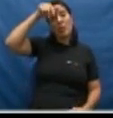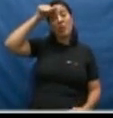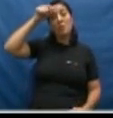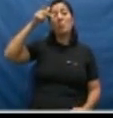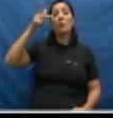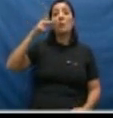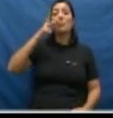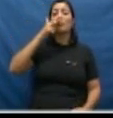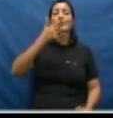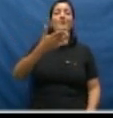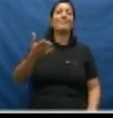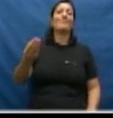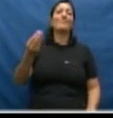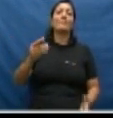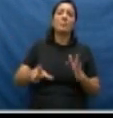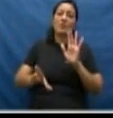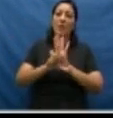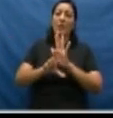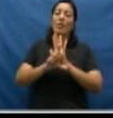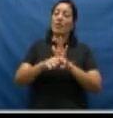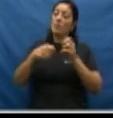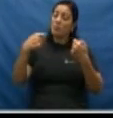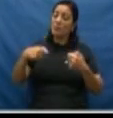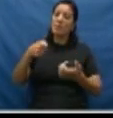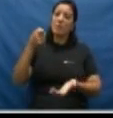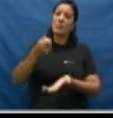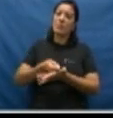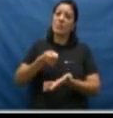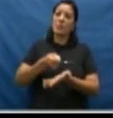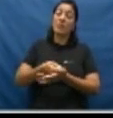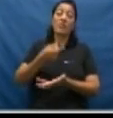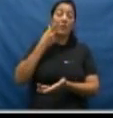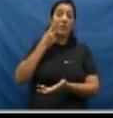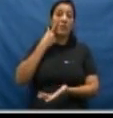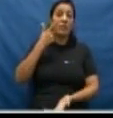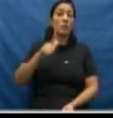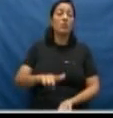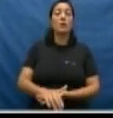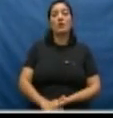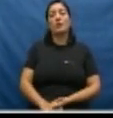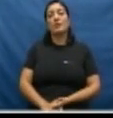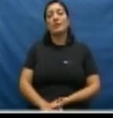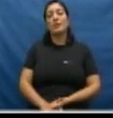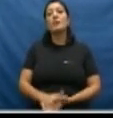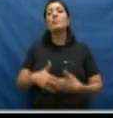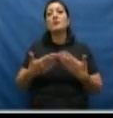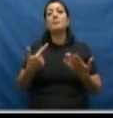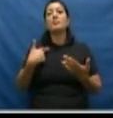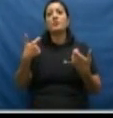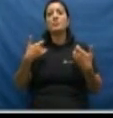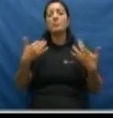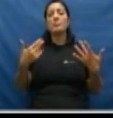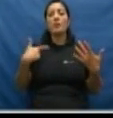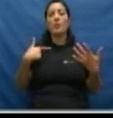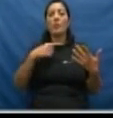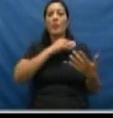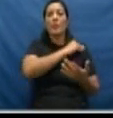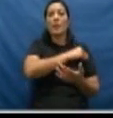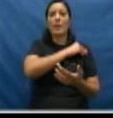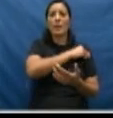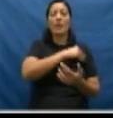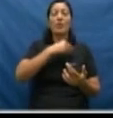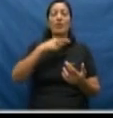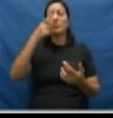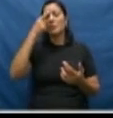Esta é uma questão ainda que a legislação brasileira tem que ser revista. E traz os efeitos do álcool, a perda da